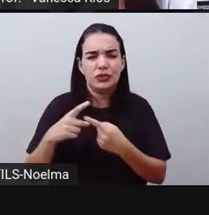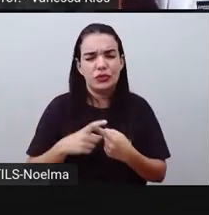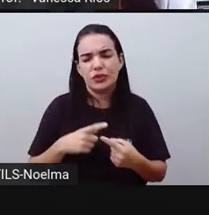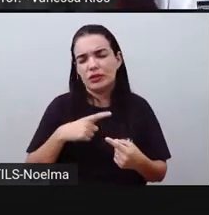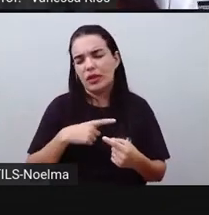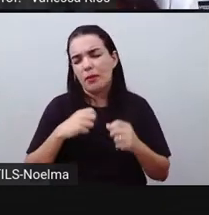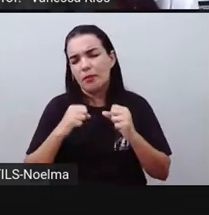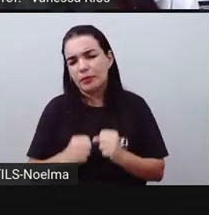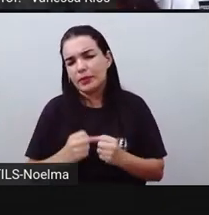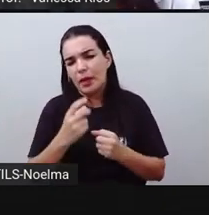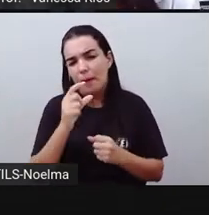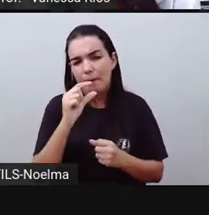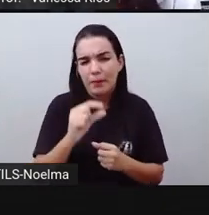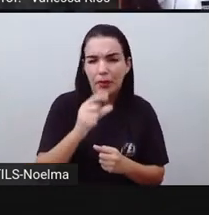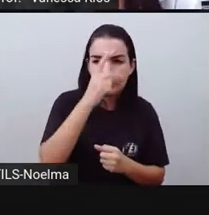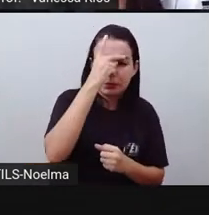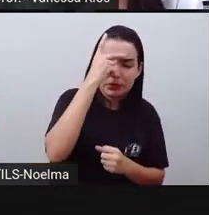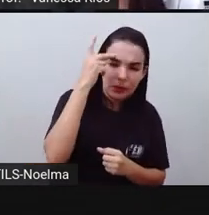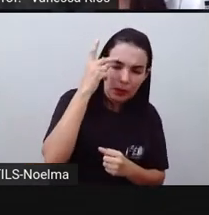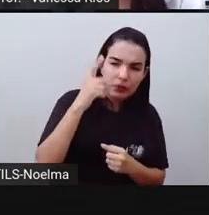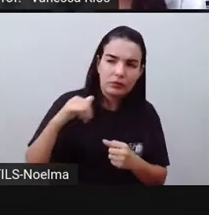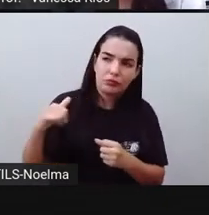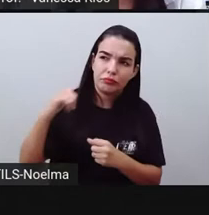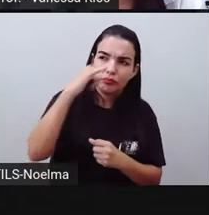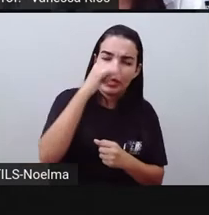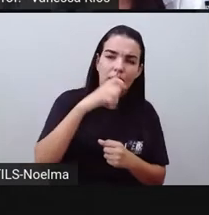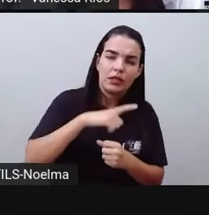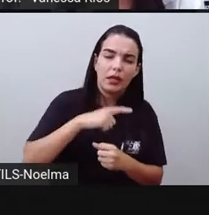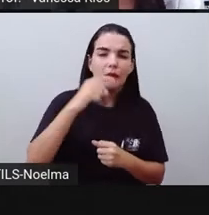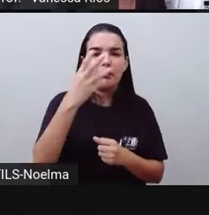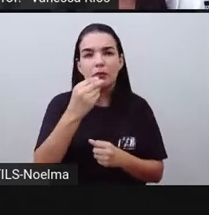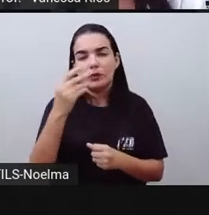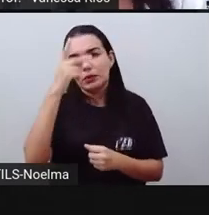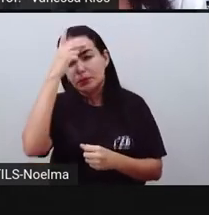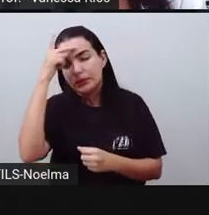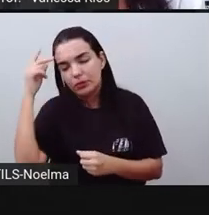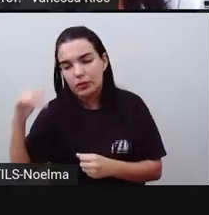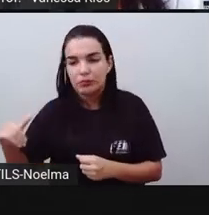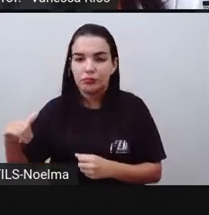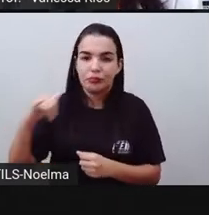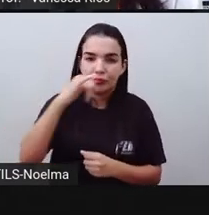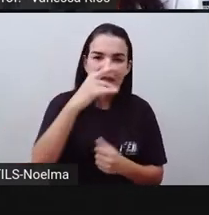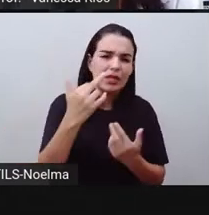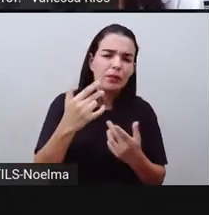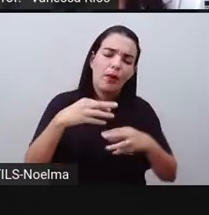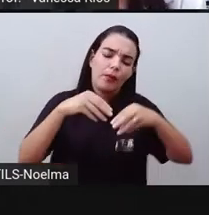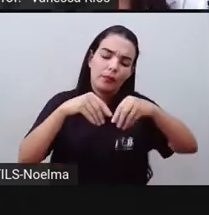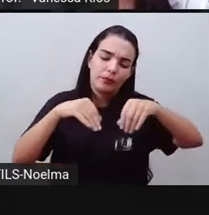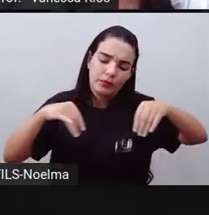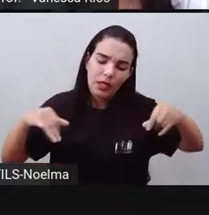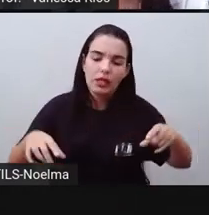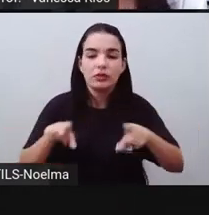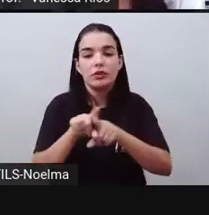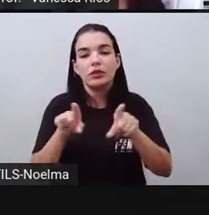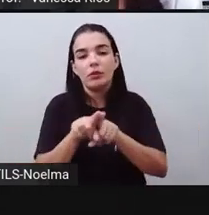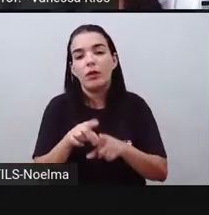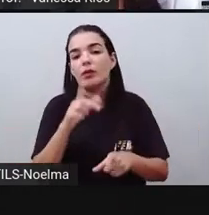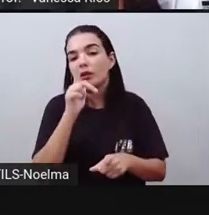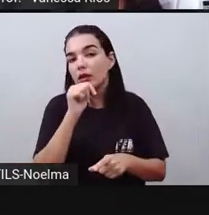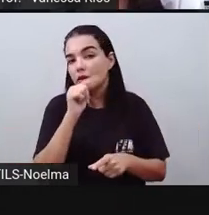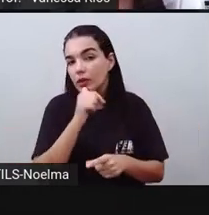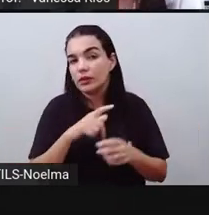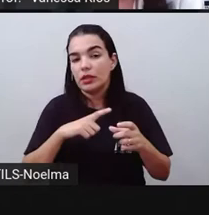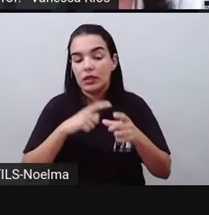transportam poucas pessoas, assim também como os aquáticos e também como os terrestres, né? Existem aí de